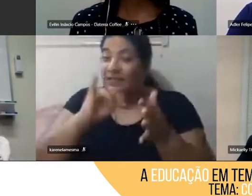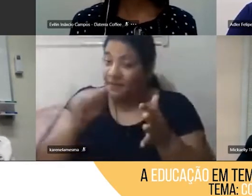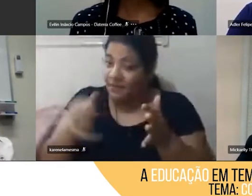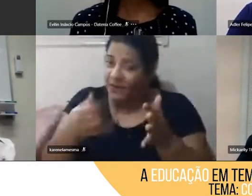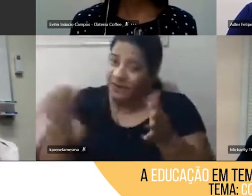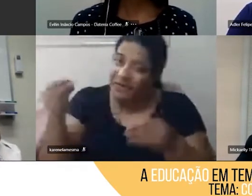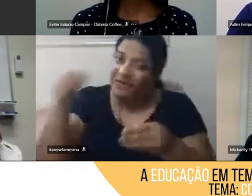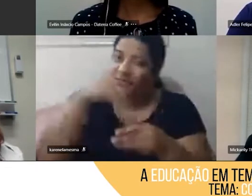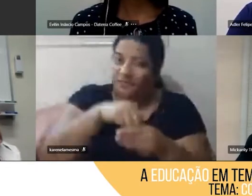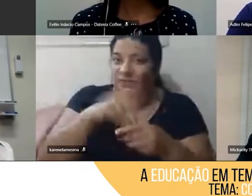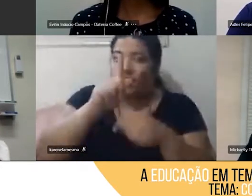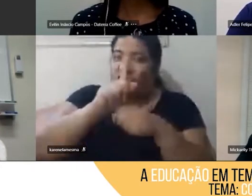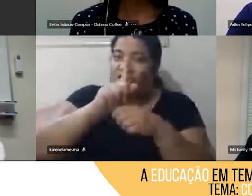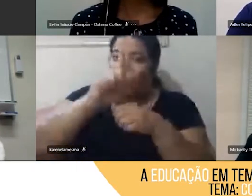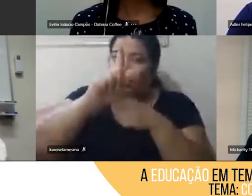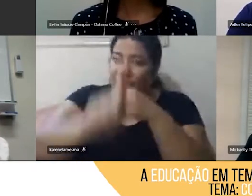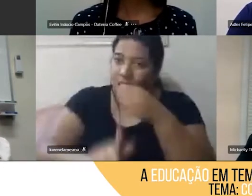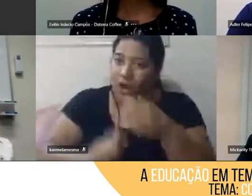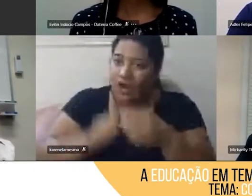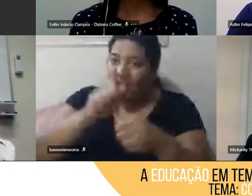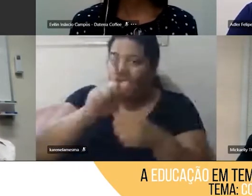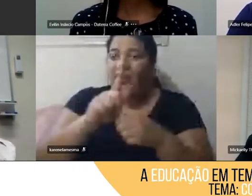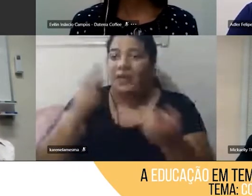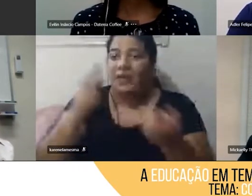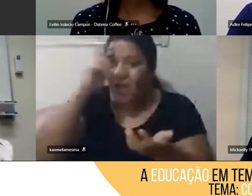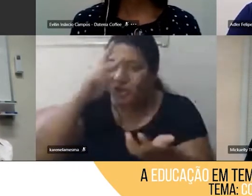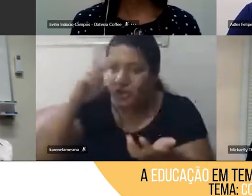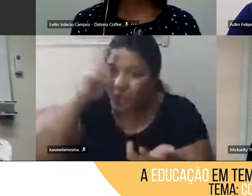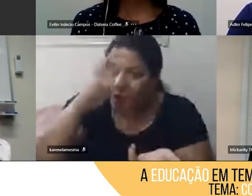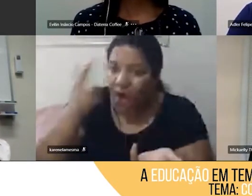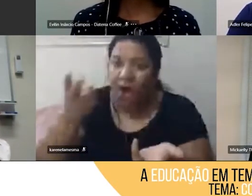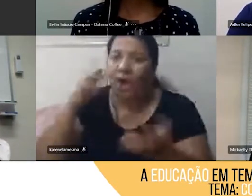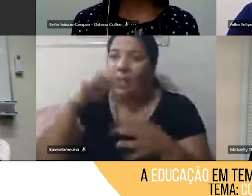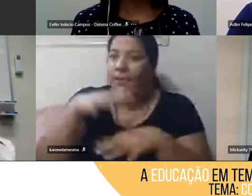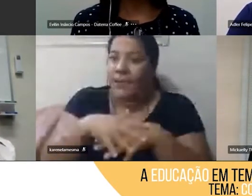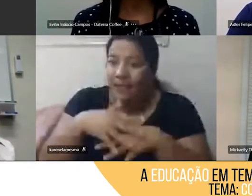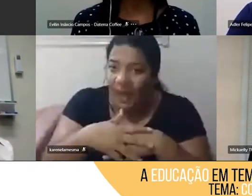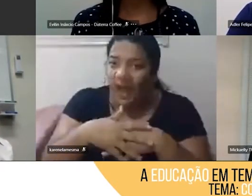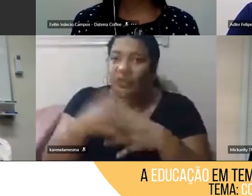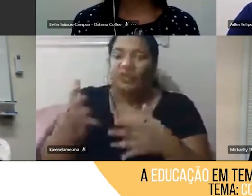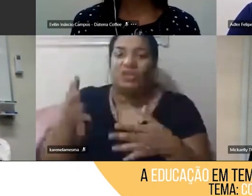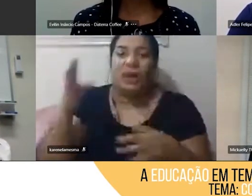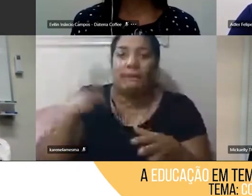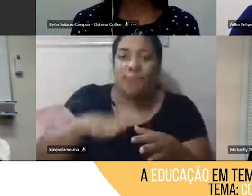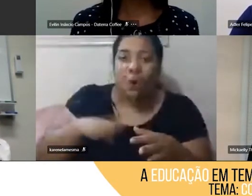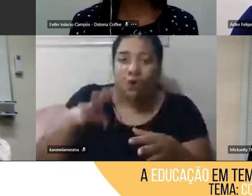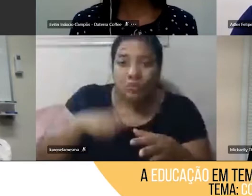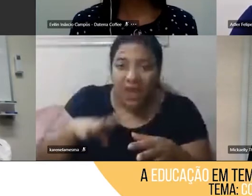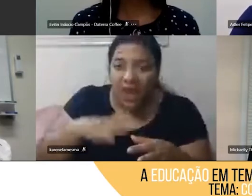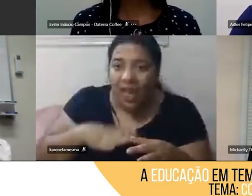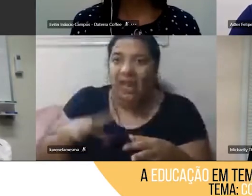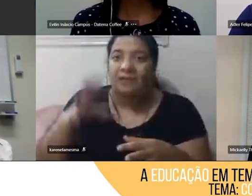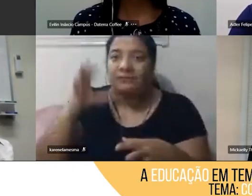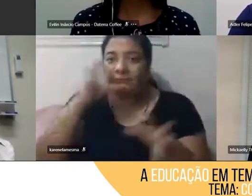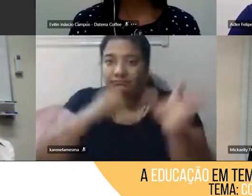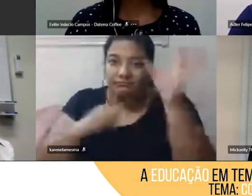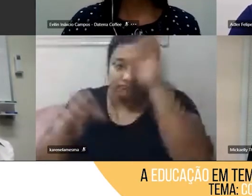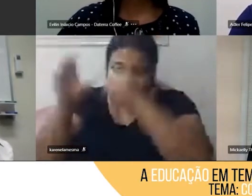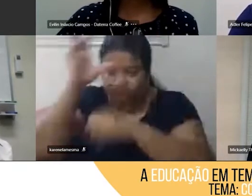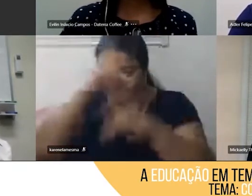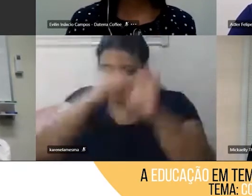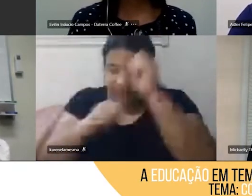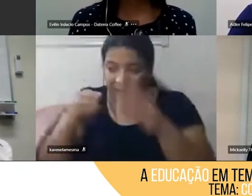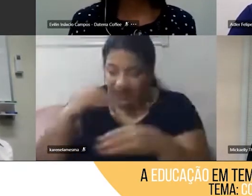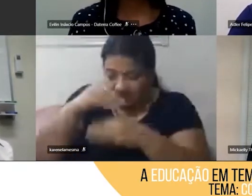geografia, a história, a matemática, português, né, e ali eles vão aprender sobre empatia, sobre